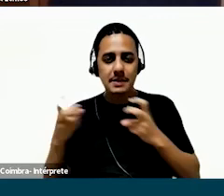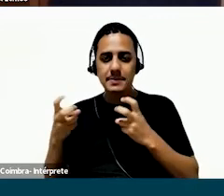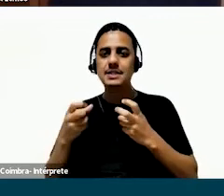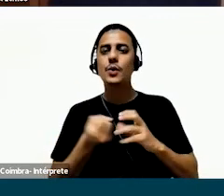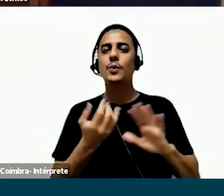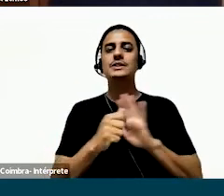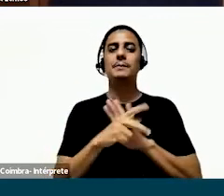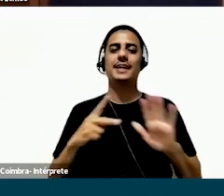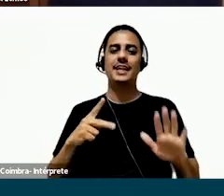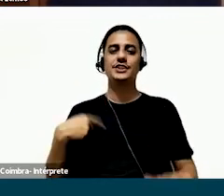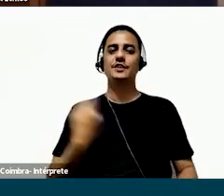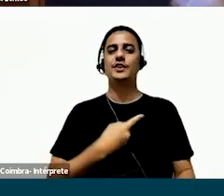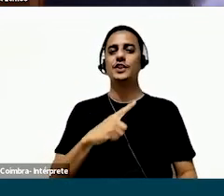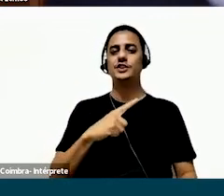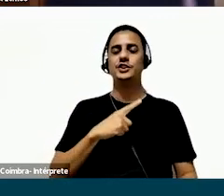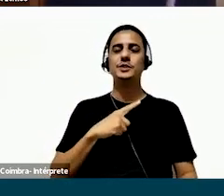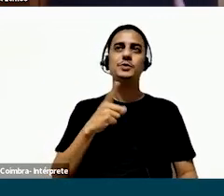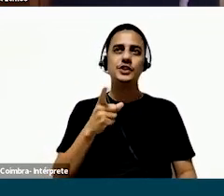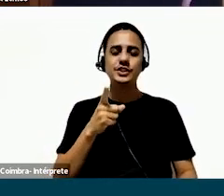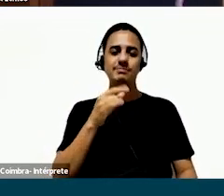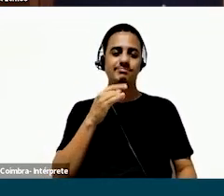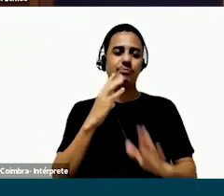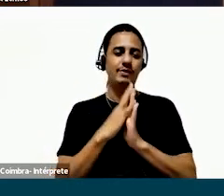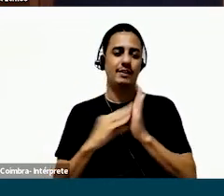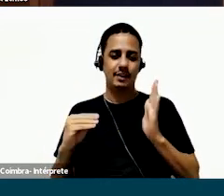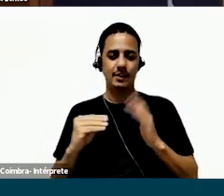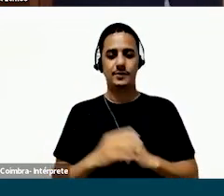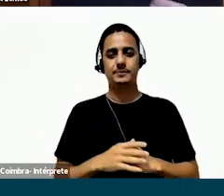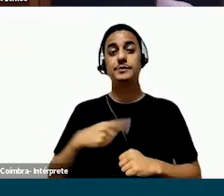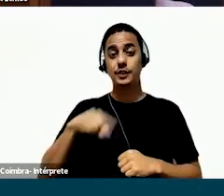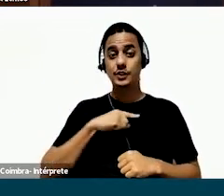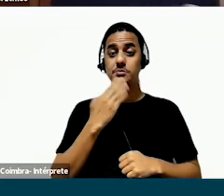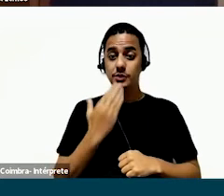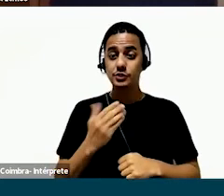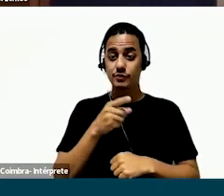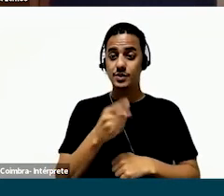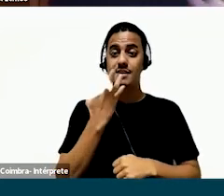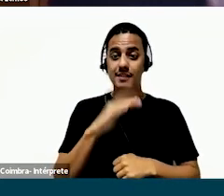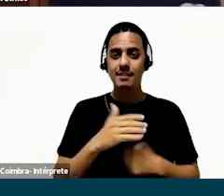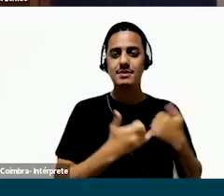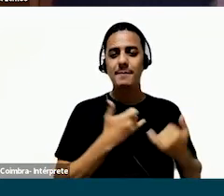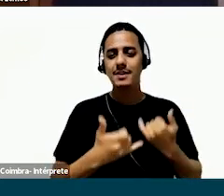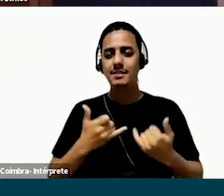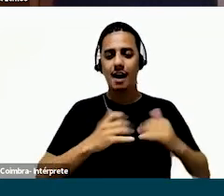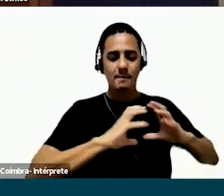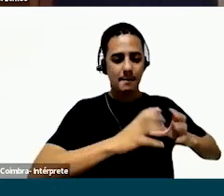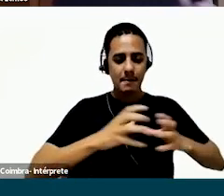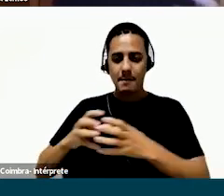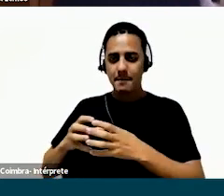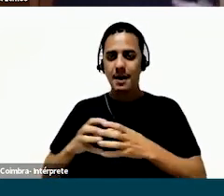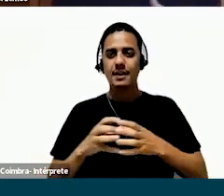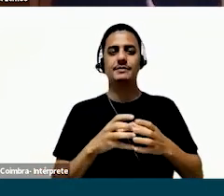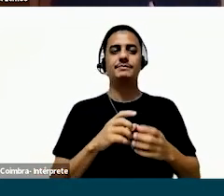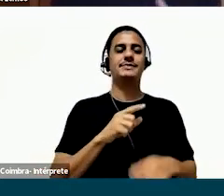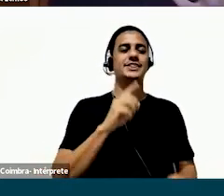entender a percepção dela sobre alguns aplicativos que a gente também tinha como benchmark. Então, a gente pediu para essas crianças brincarem de classificar os